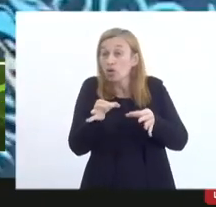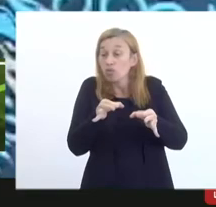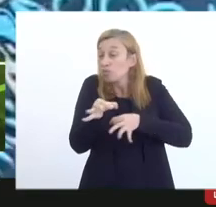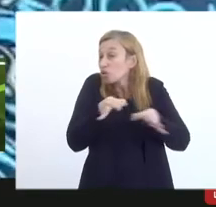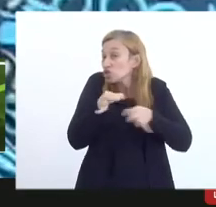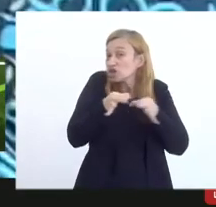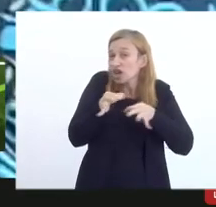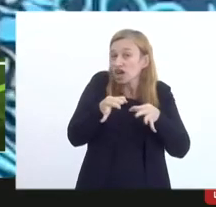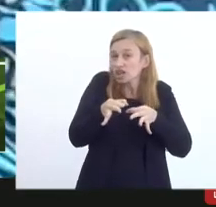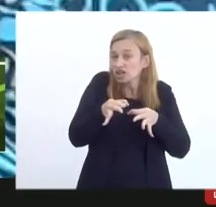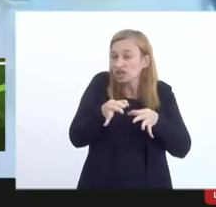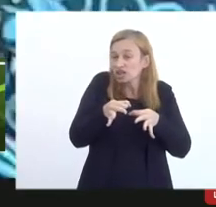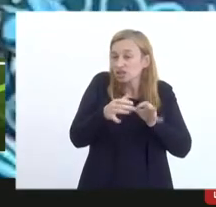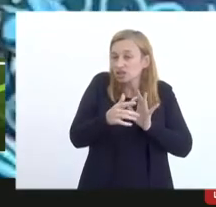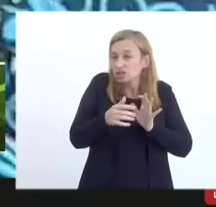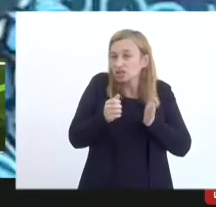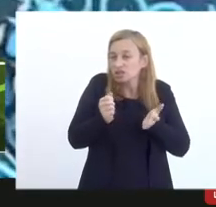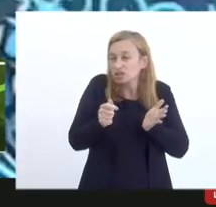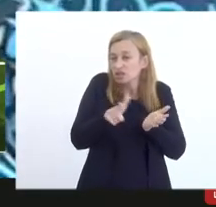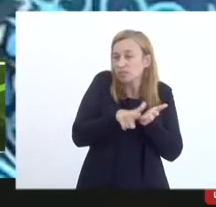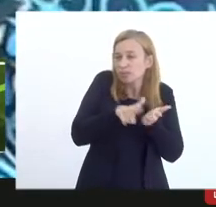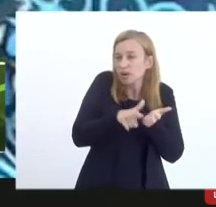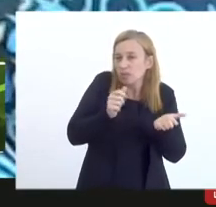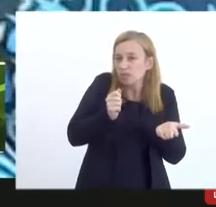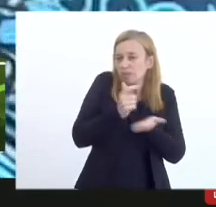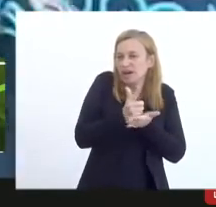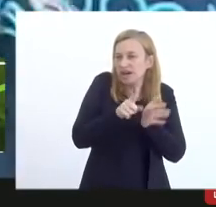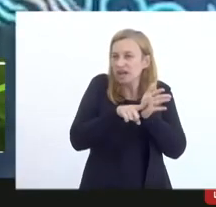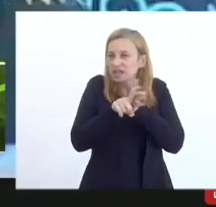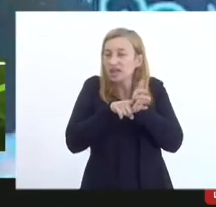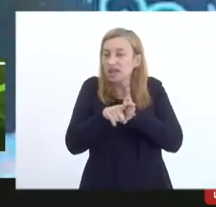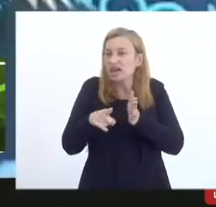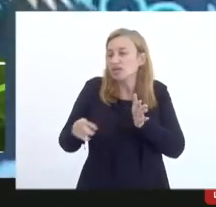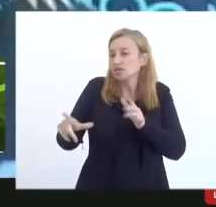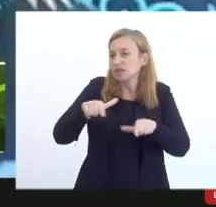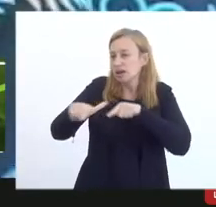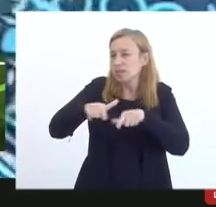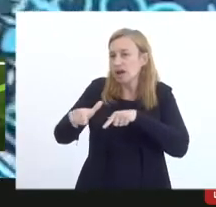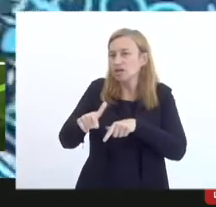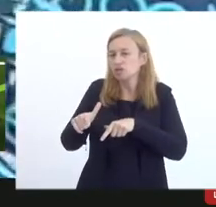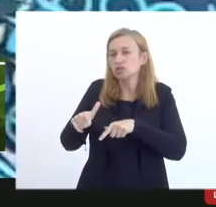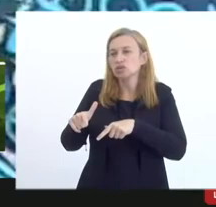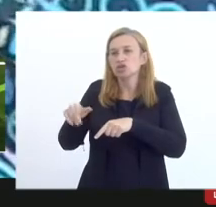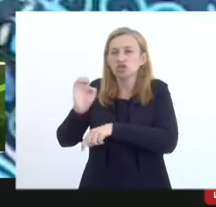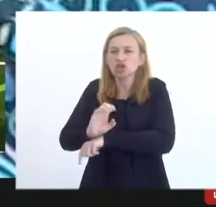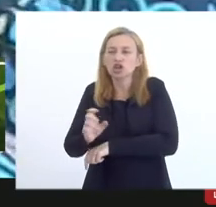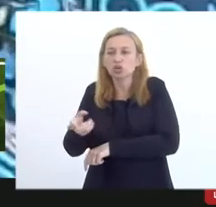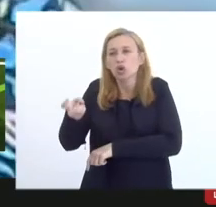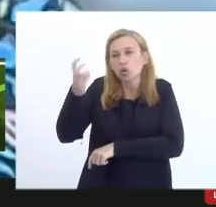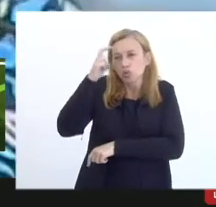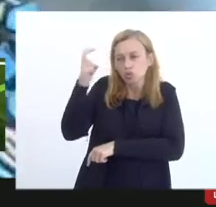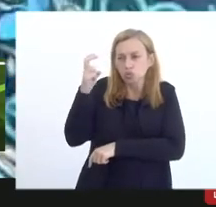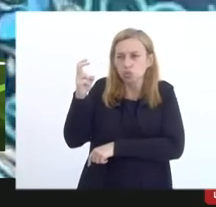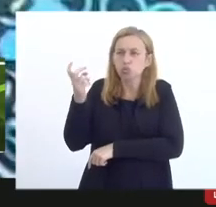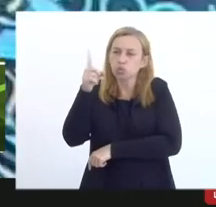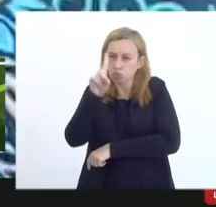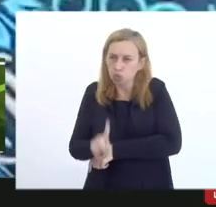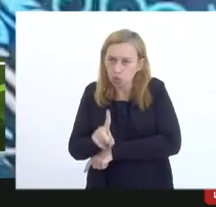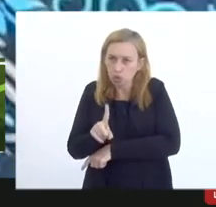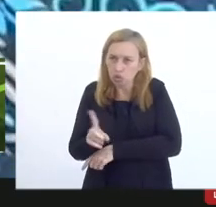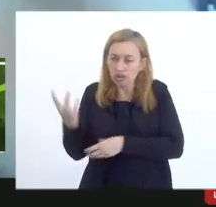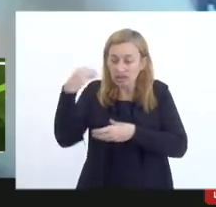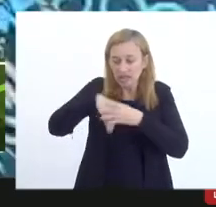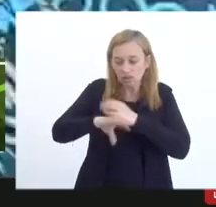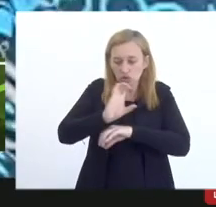dificuldade na prestação de contas, e é papel do Estado, já que a cultura é um direito, e o direito cultural também está previsto na